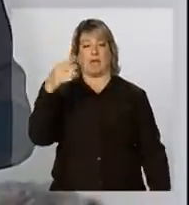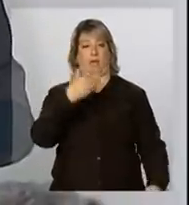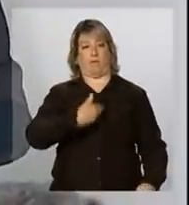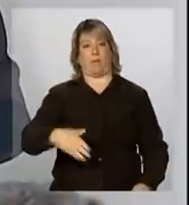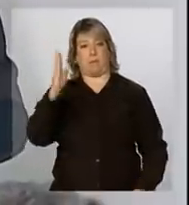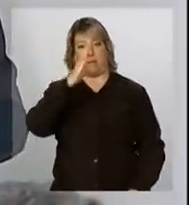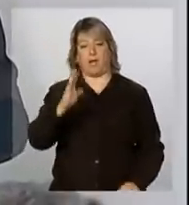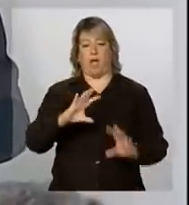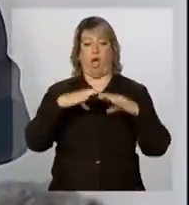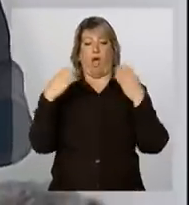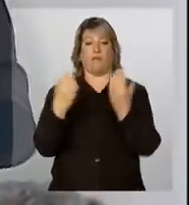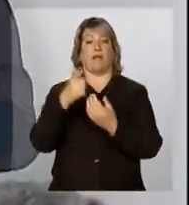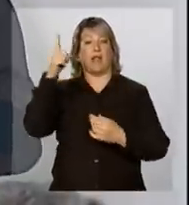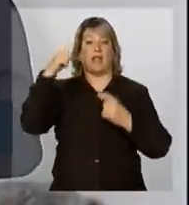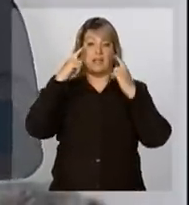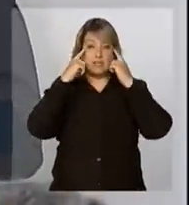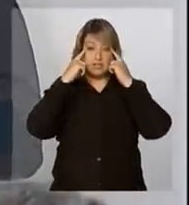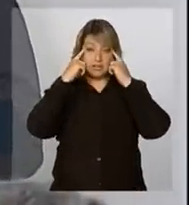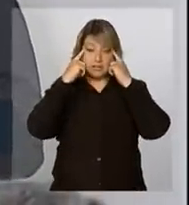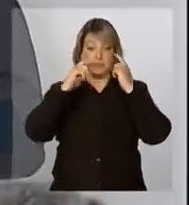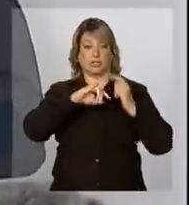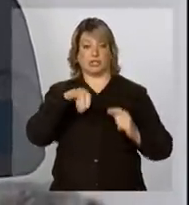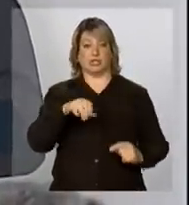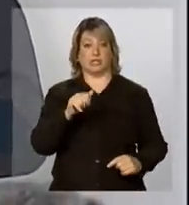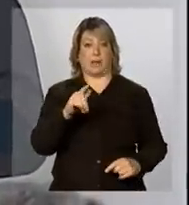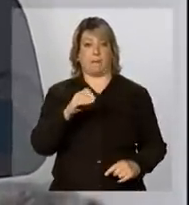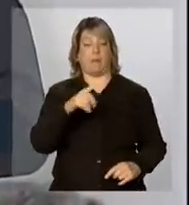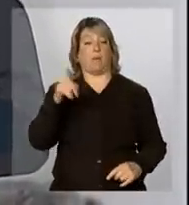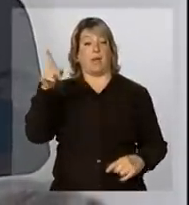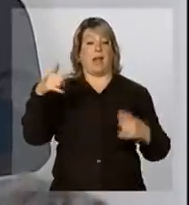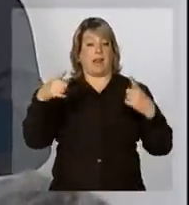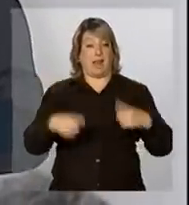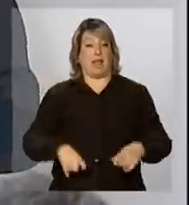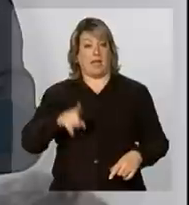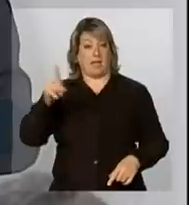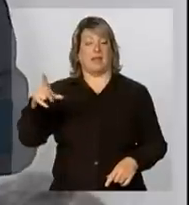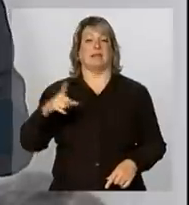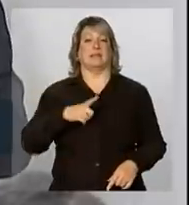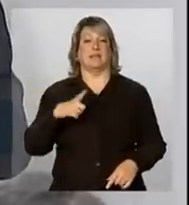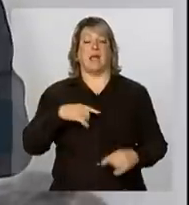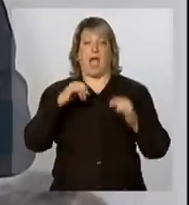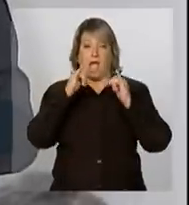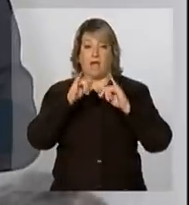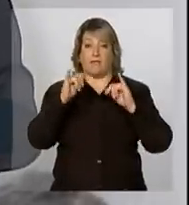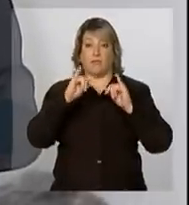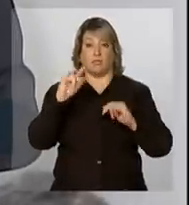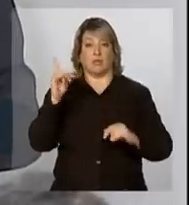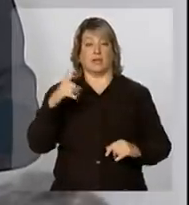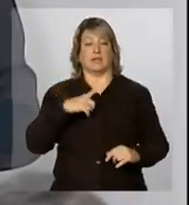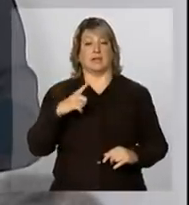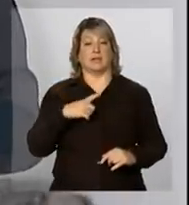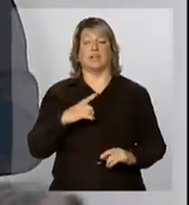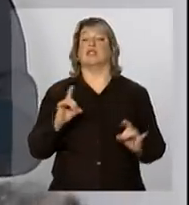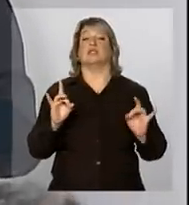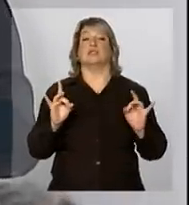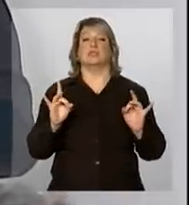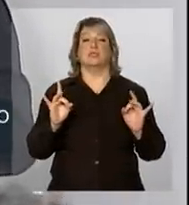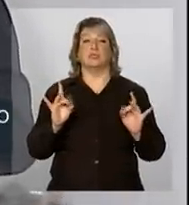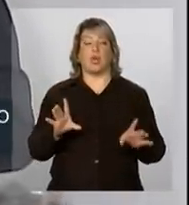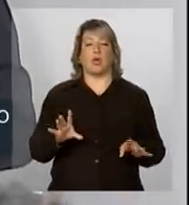internacional no Japão, no mês de julho, e lá nós tivemos a informação de que só